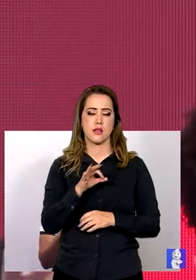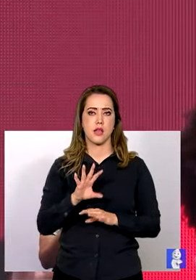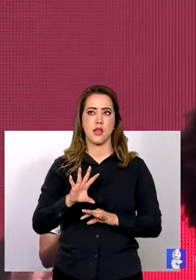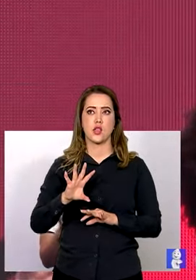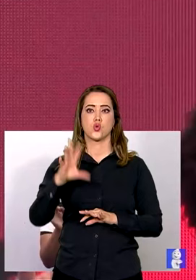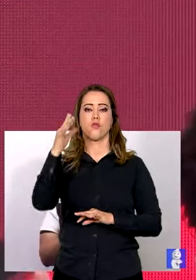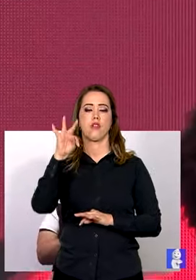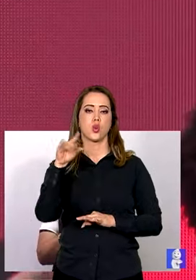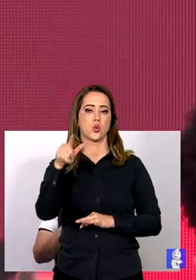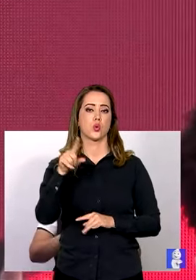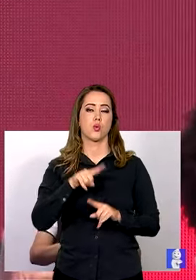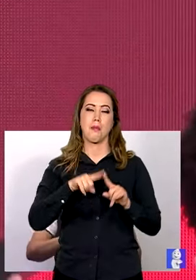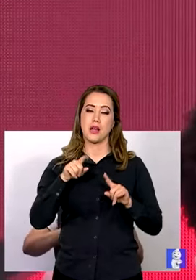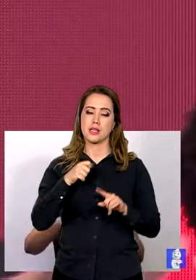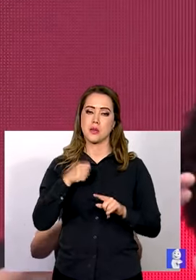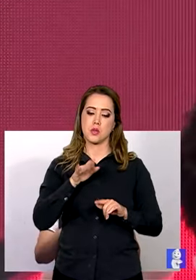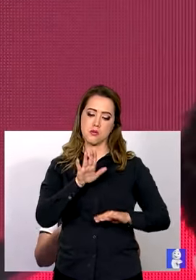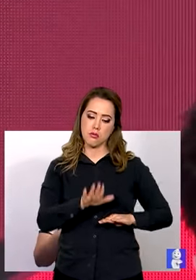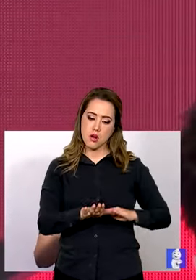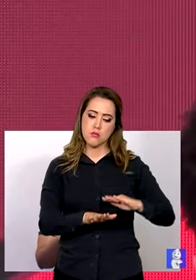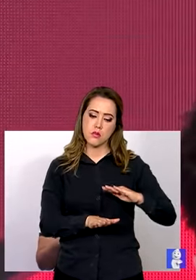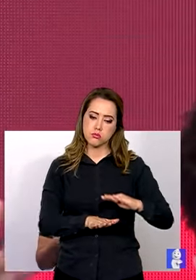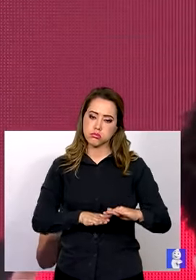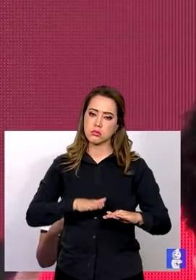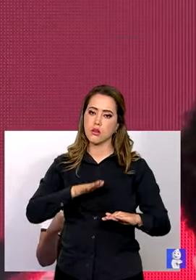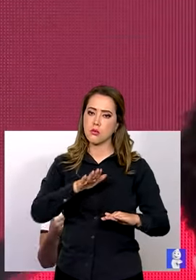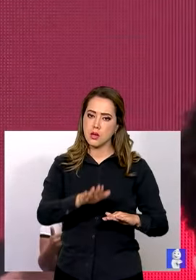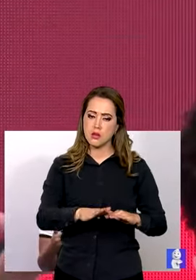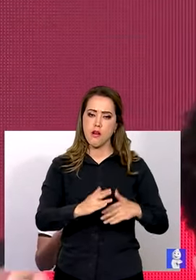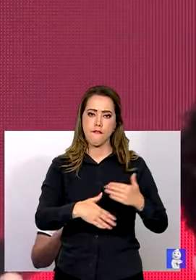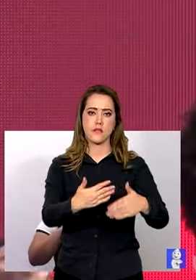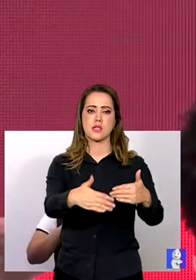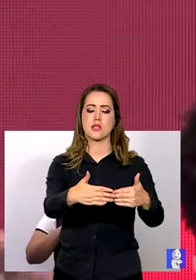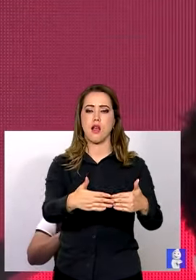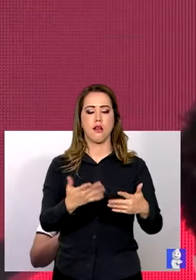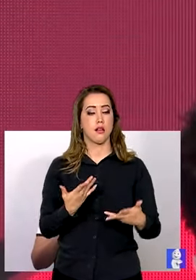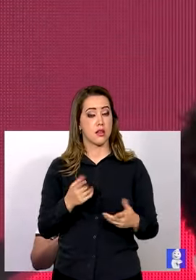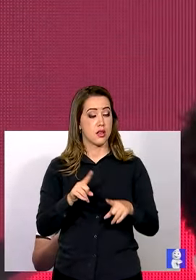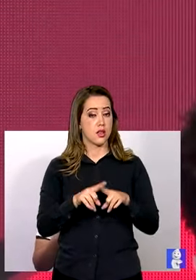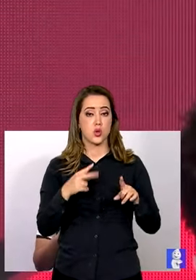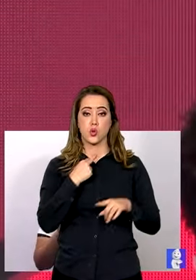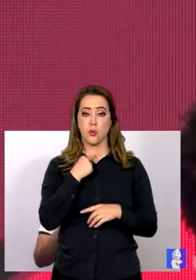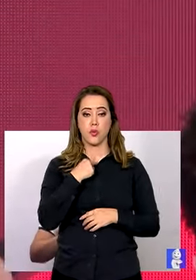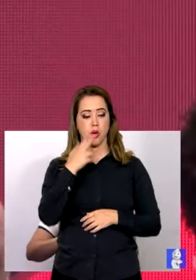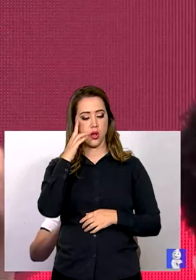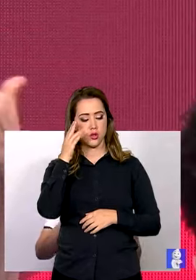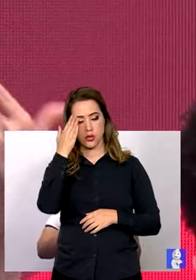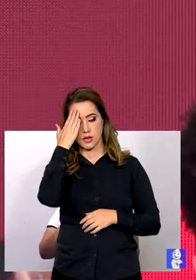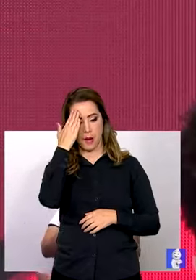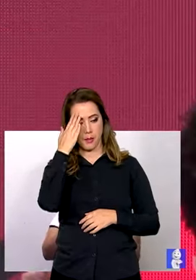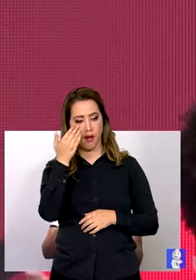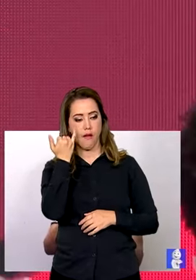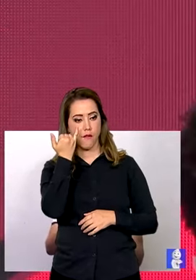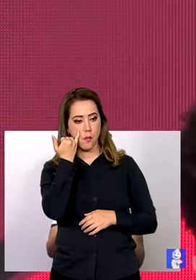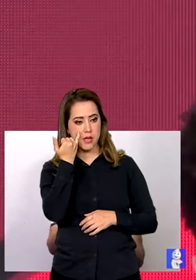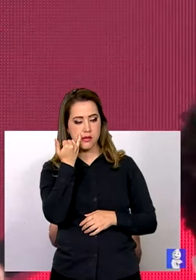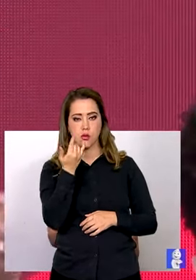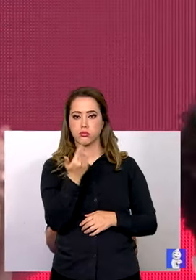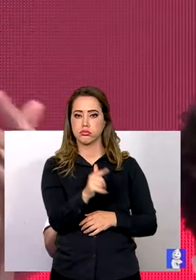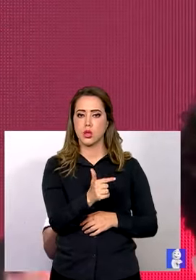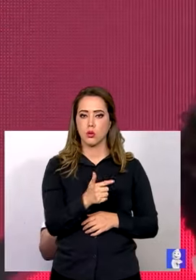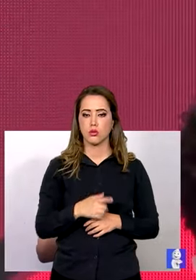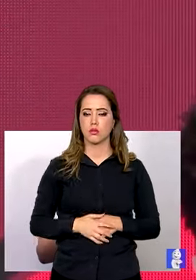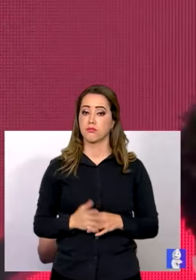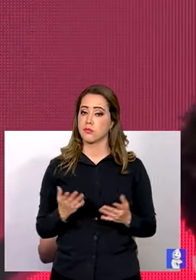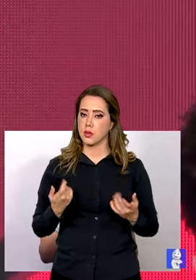necessário, quando nós não mais permitiremos um campo não informado, nós não vamos avançar